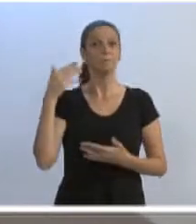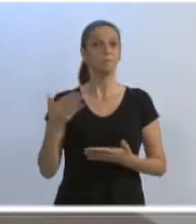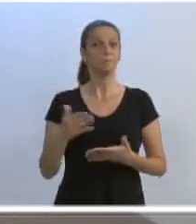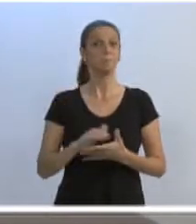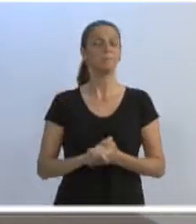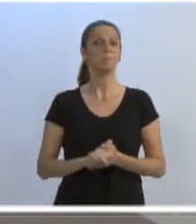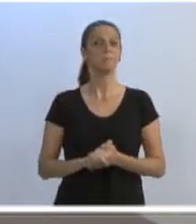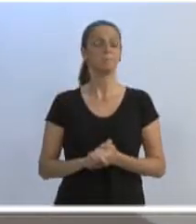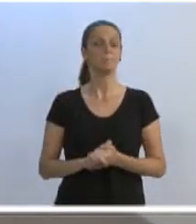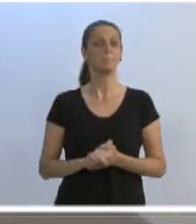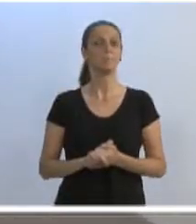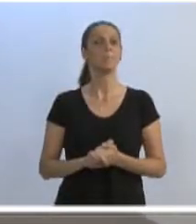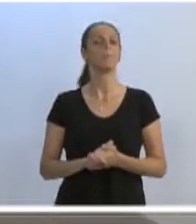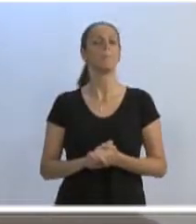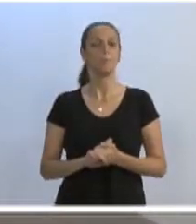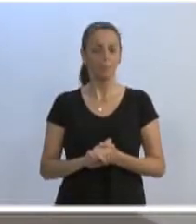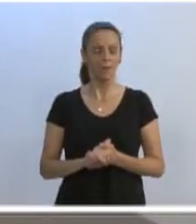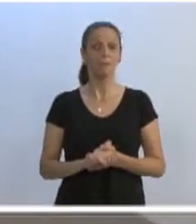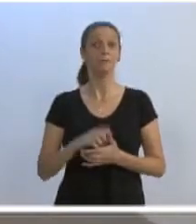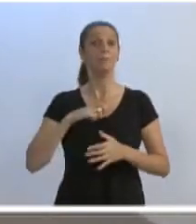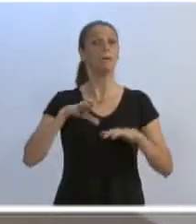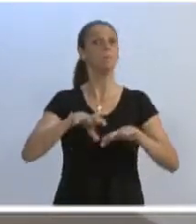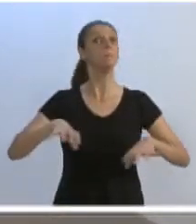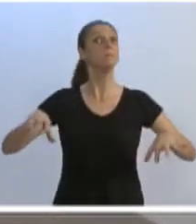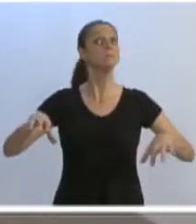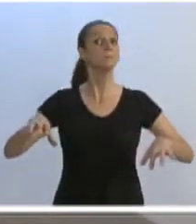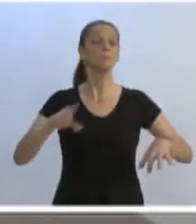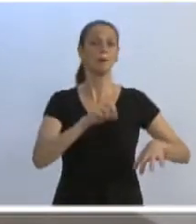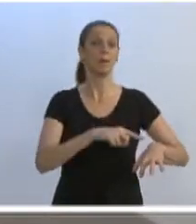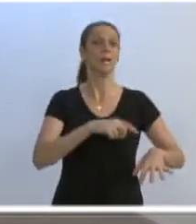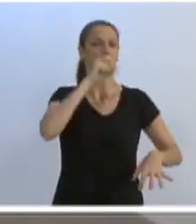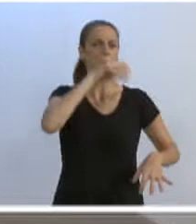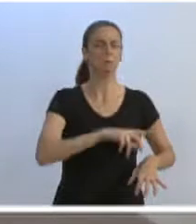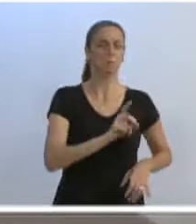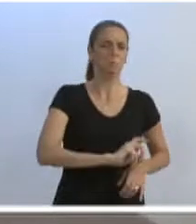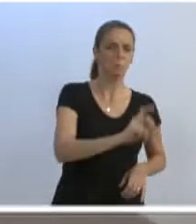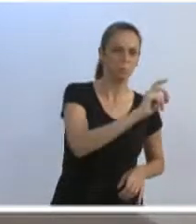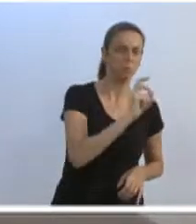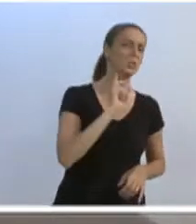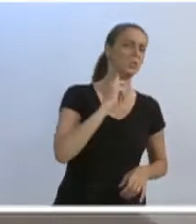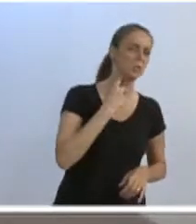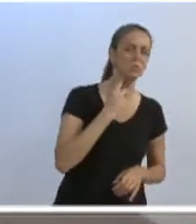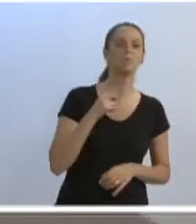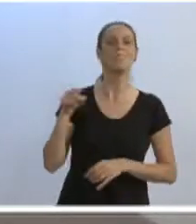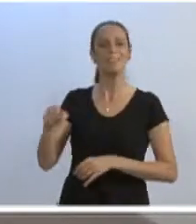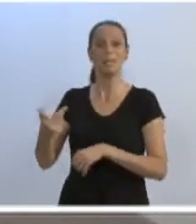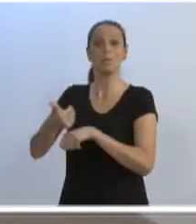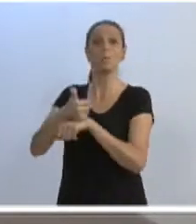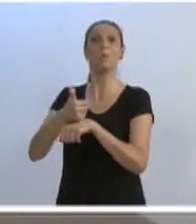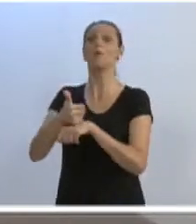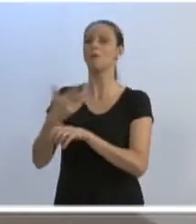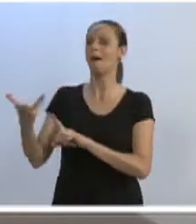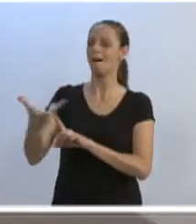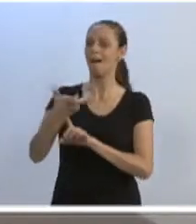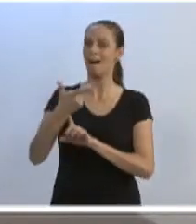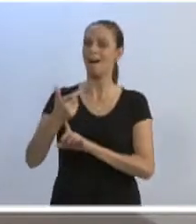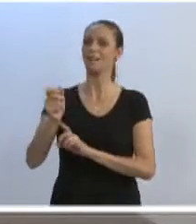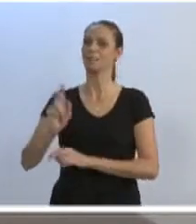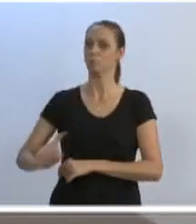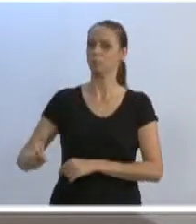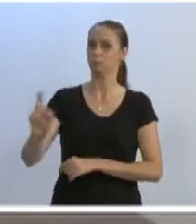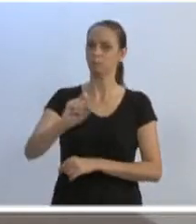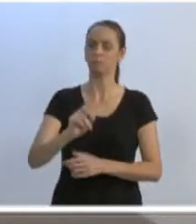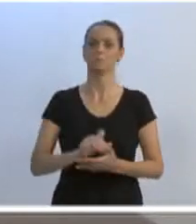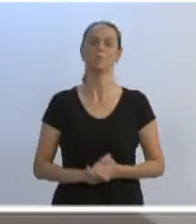fazendo essa diferenciação entre a pichação e a questão da grafitagem. Queria também dizer aqui que, semana passada,